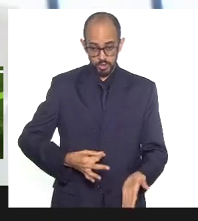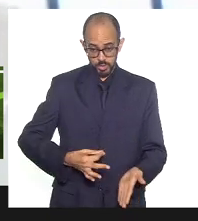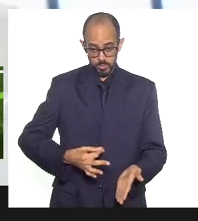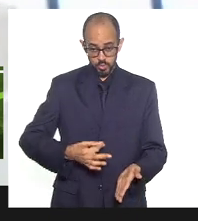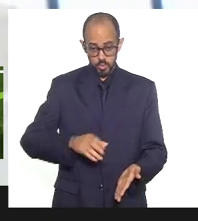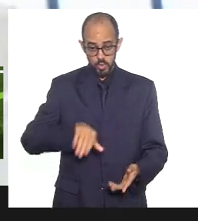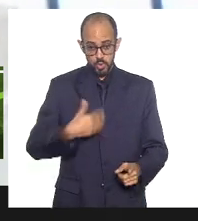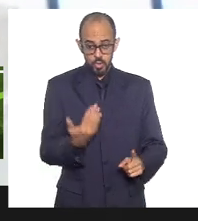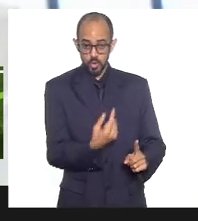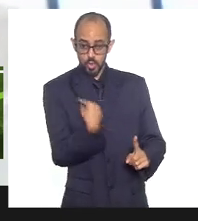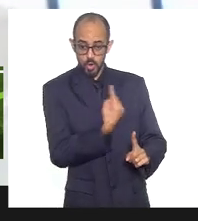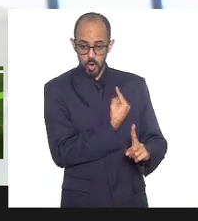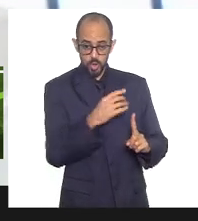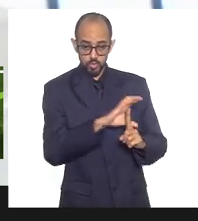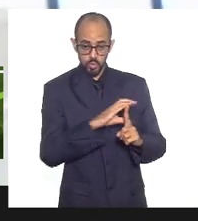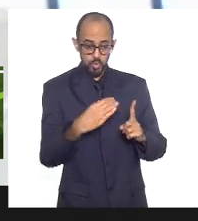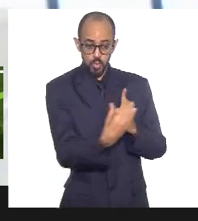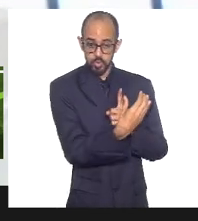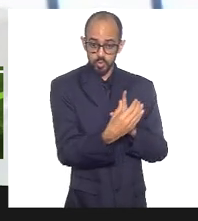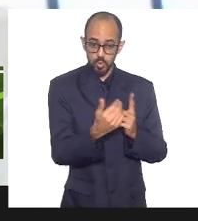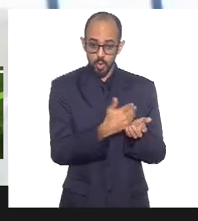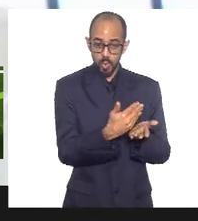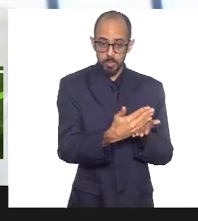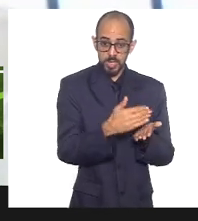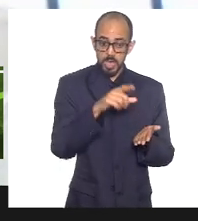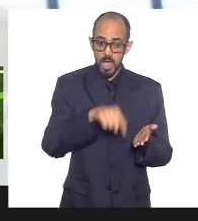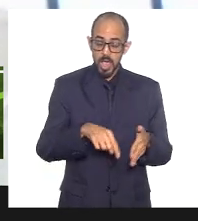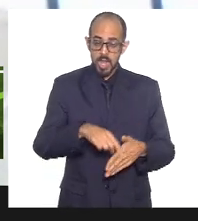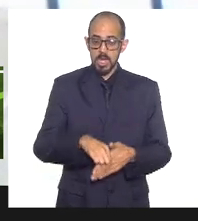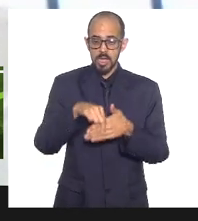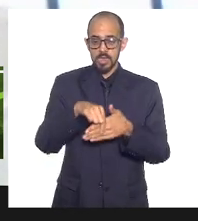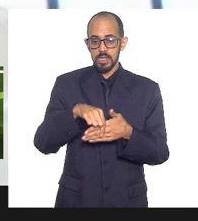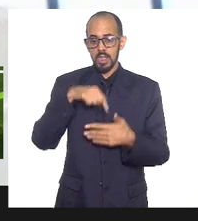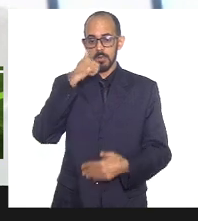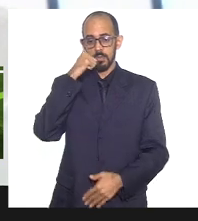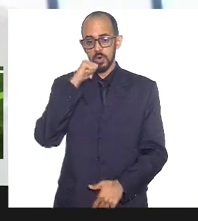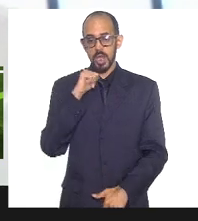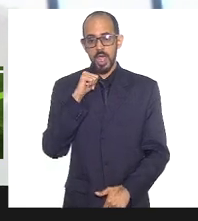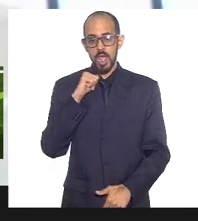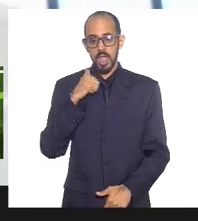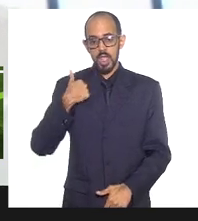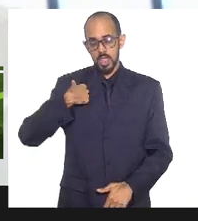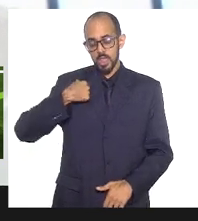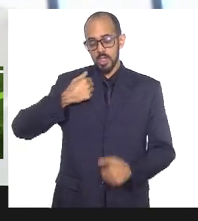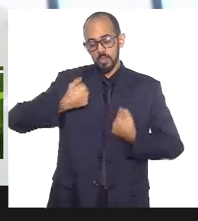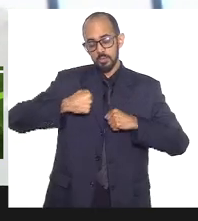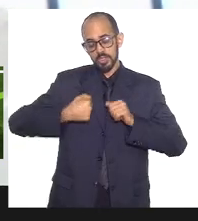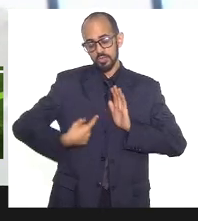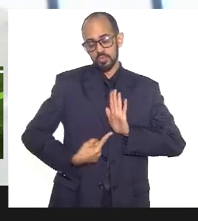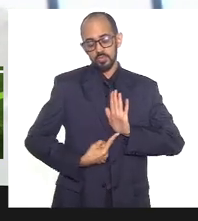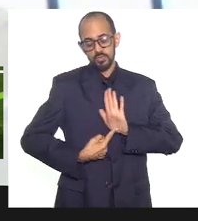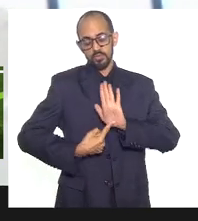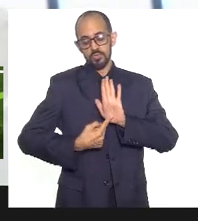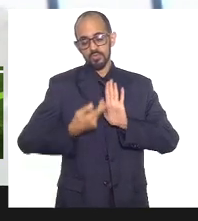começa sendo liderado por mulheres. eu, como feminista, é uma das coisas que tem que relatar.